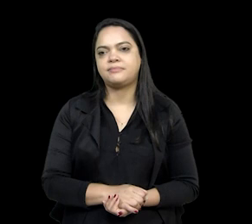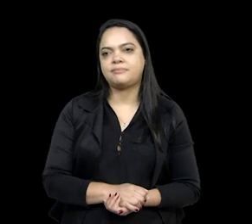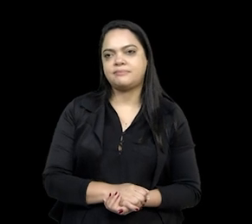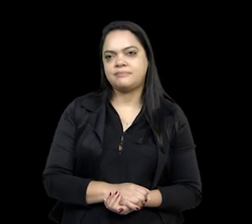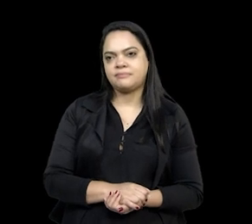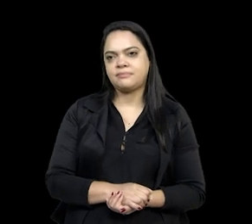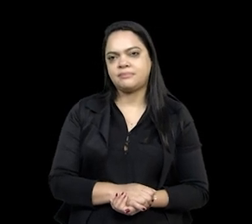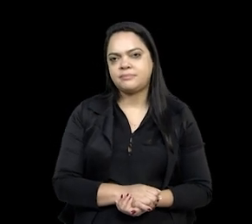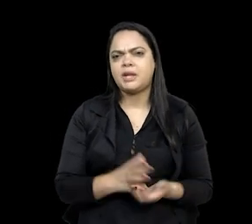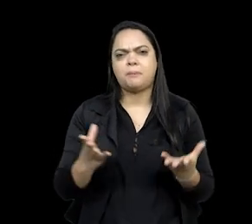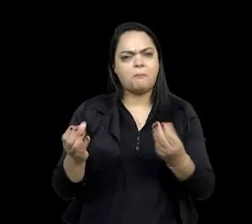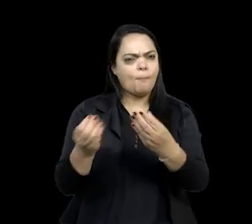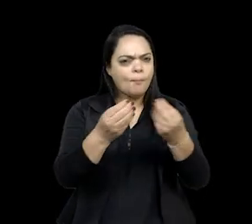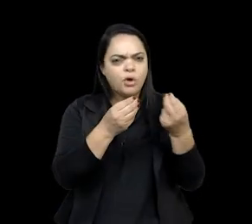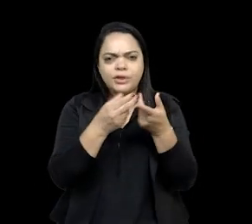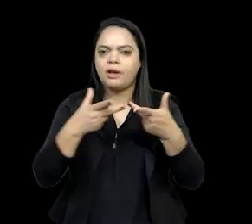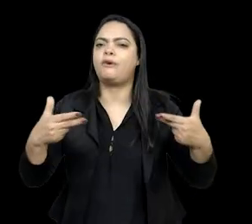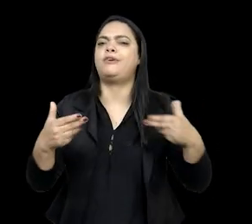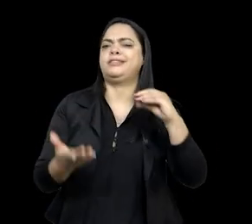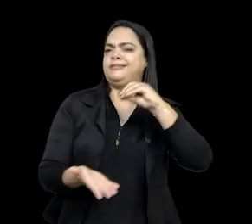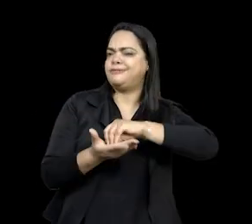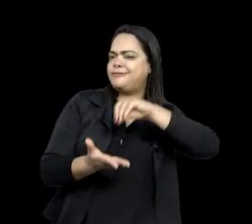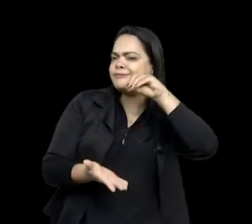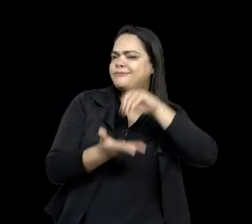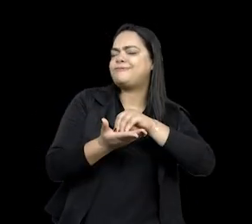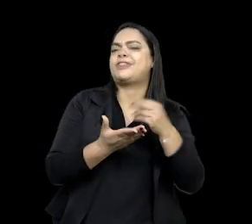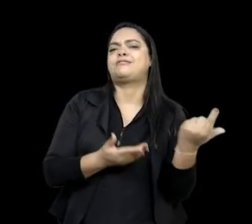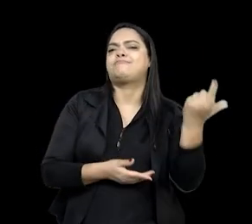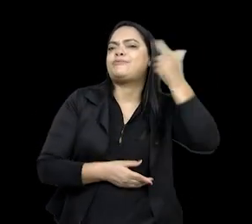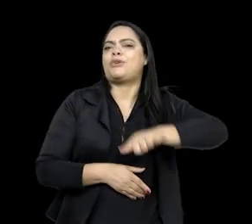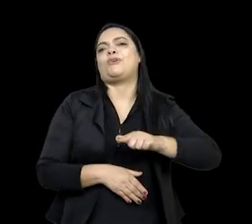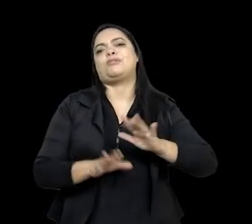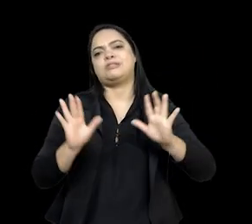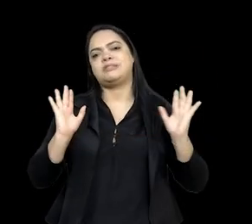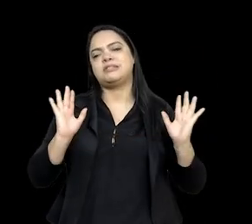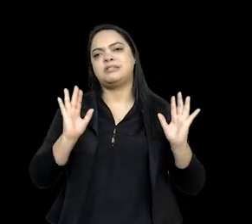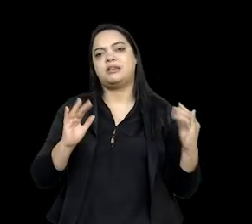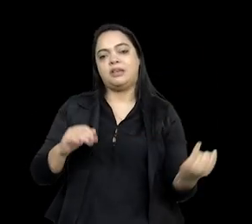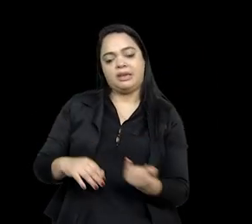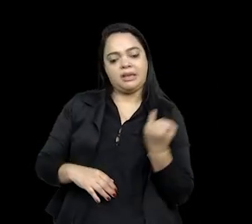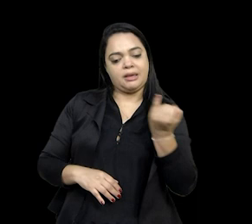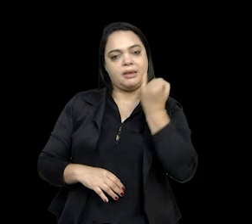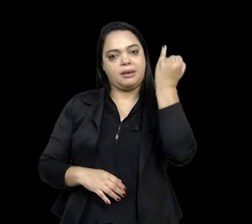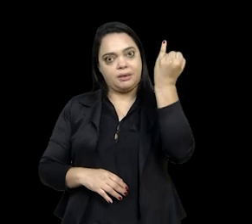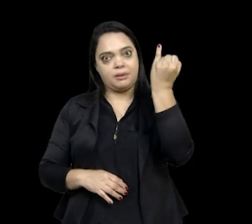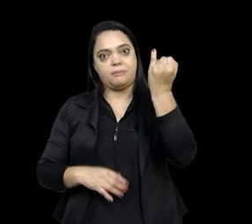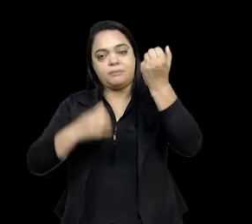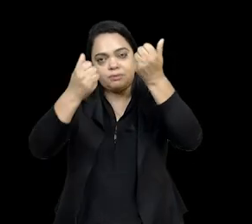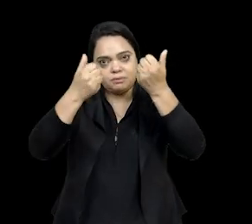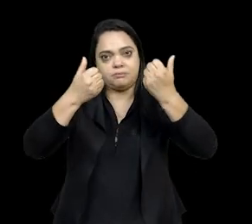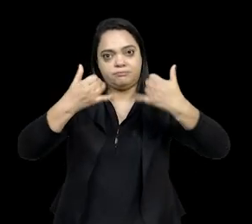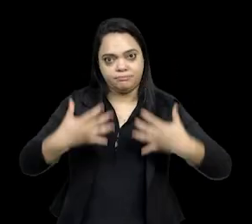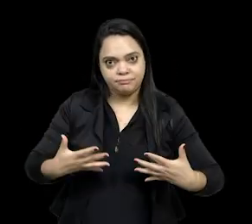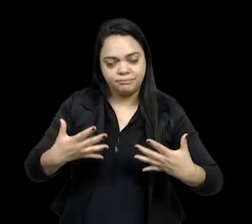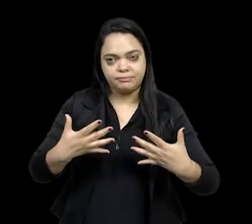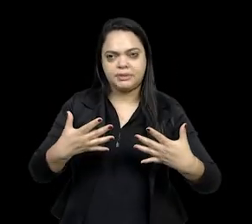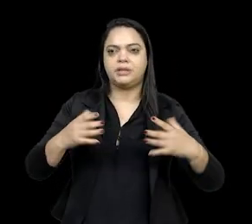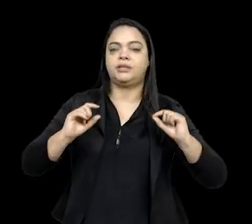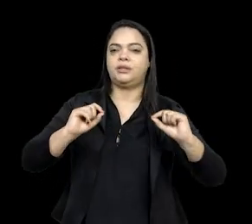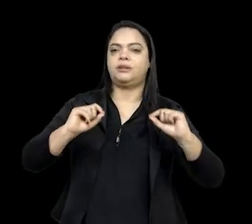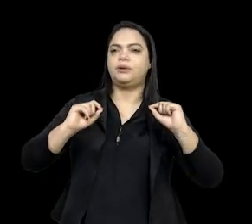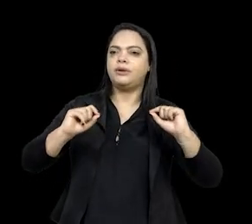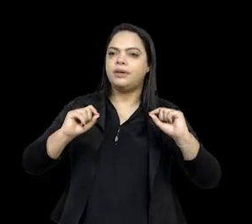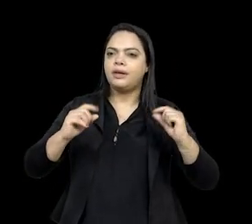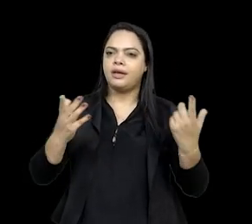tem muita coisa a ser feita ainda, e é importante que a gente trate desse ponto. Então, falar que